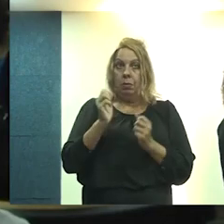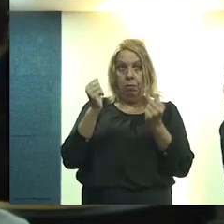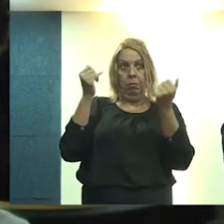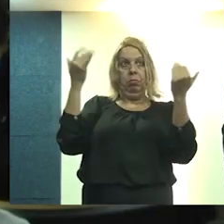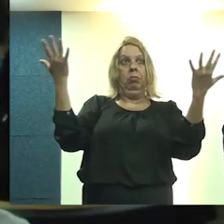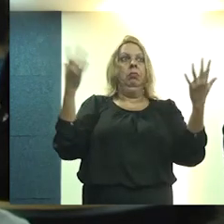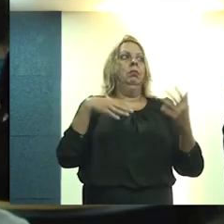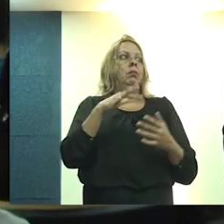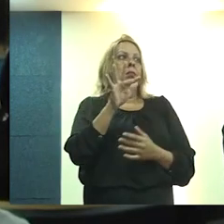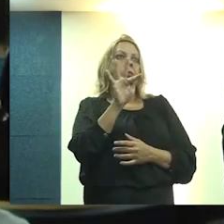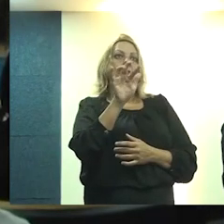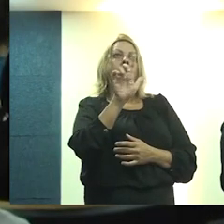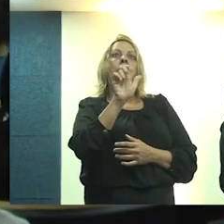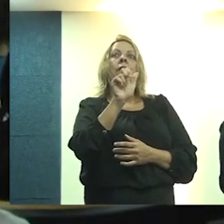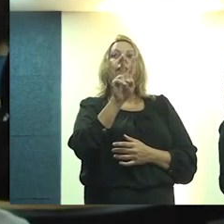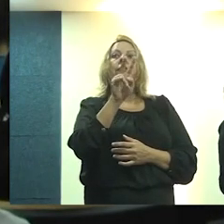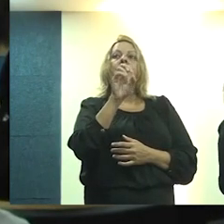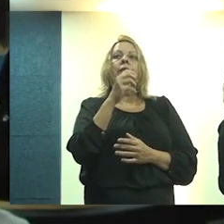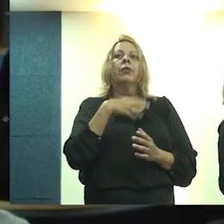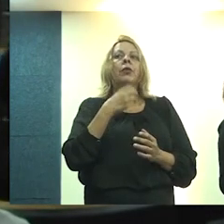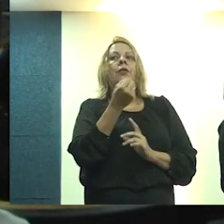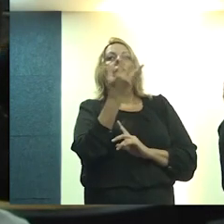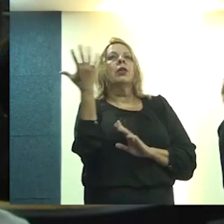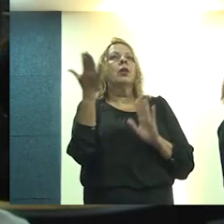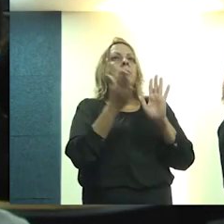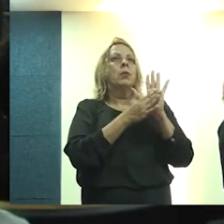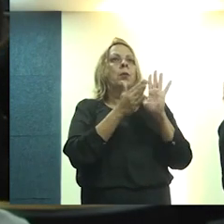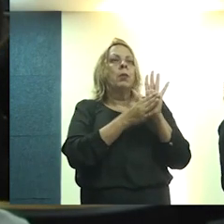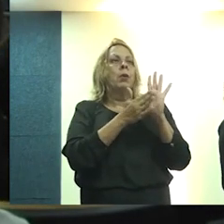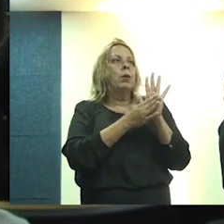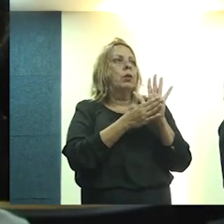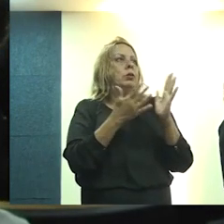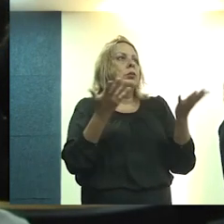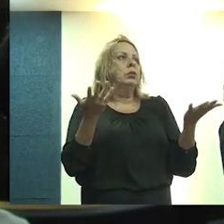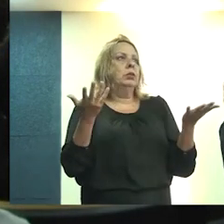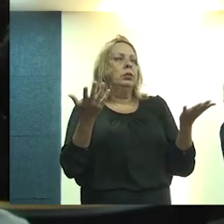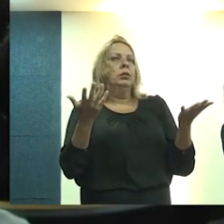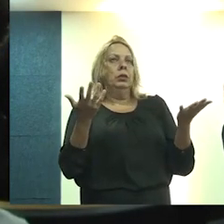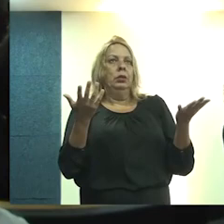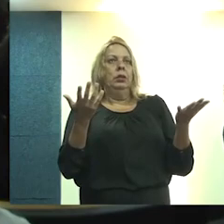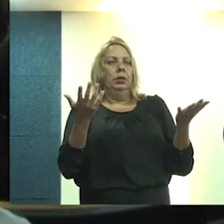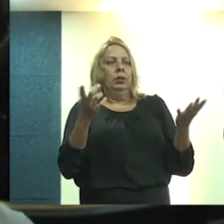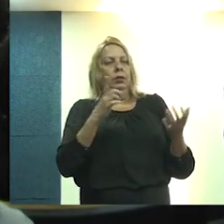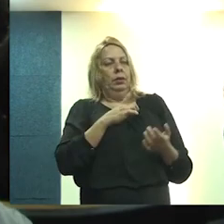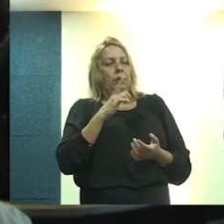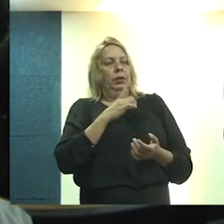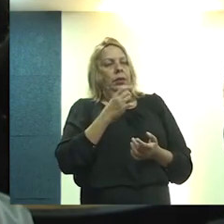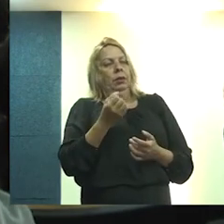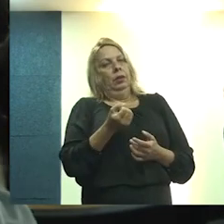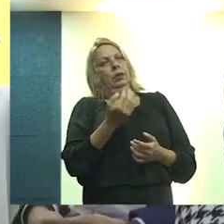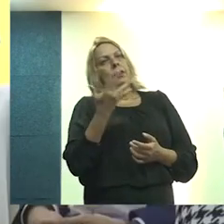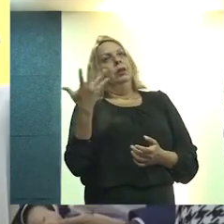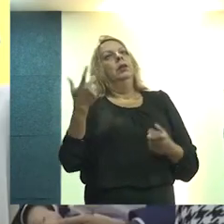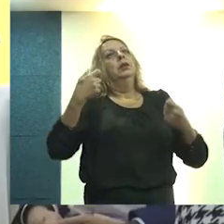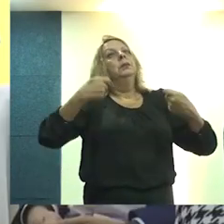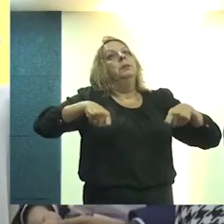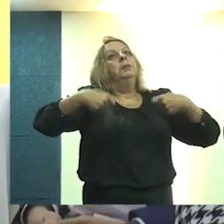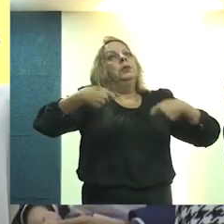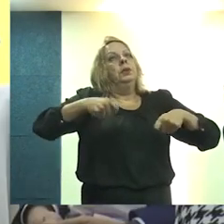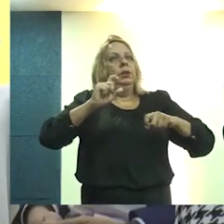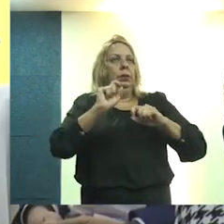Flávios com várias propostas para as periferias que são potentes, mas que